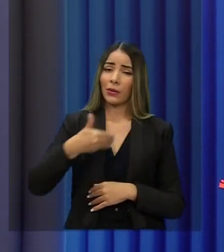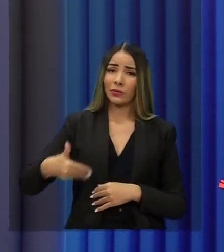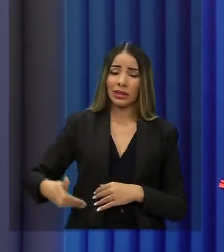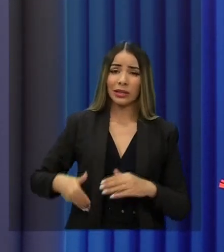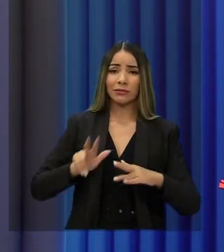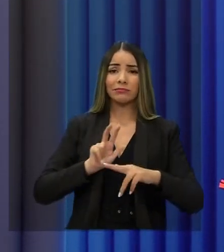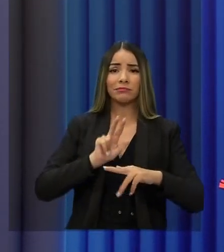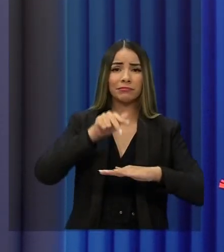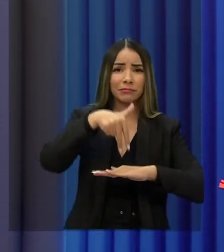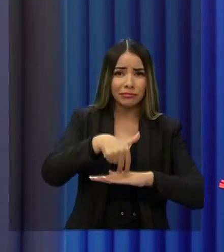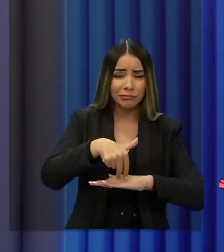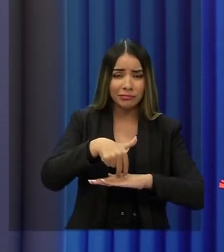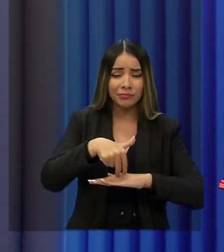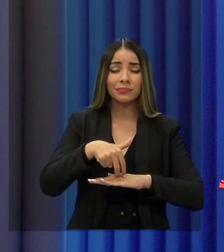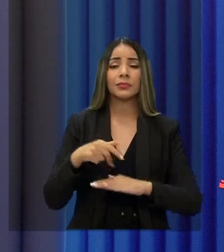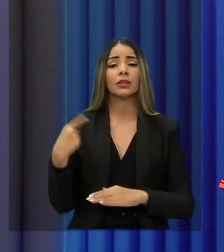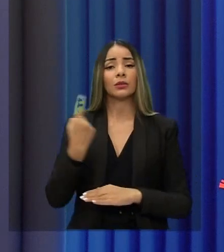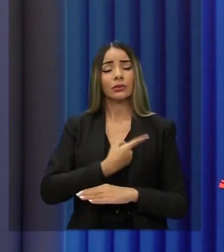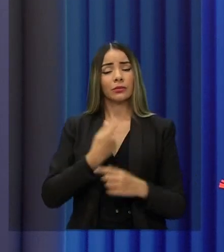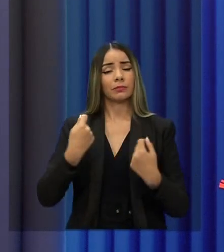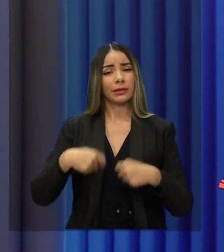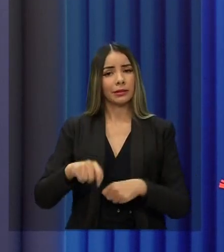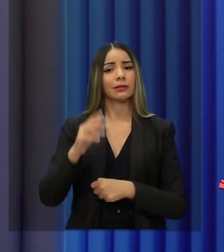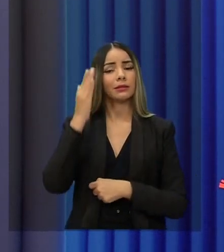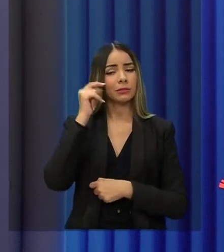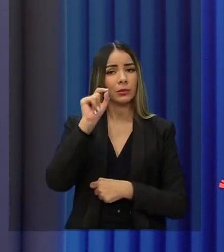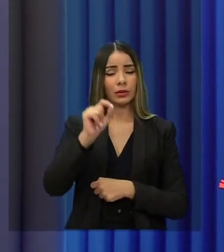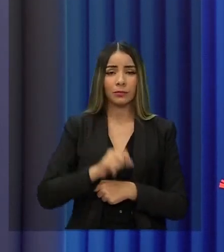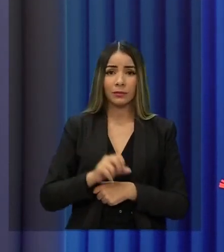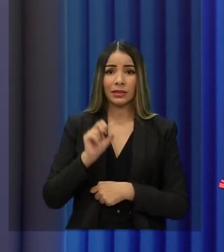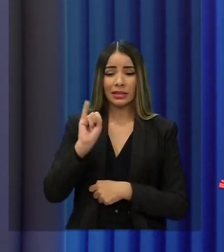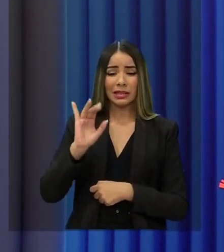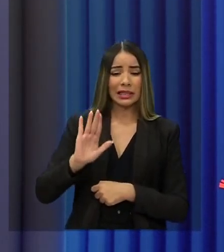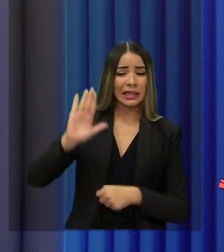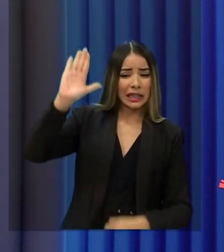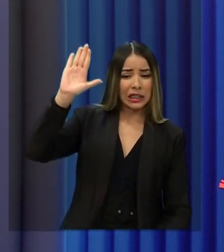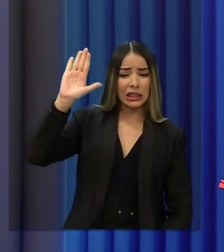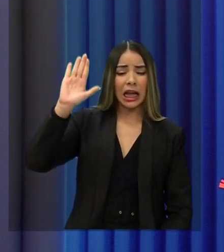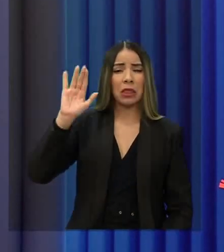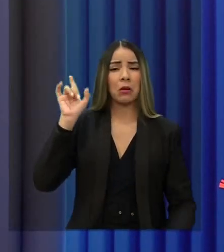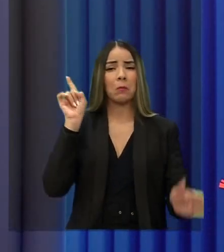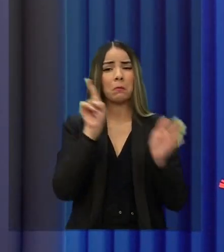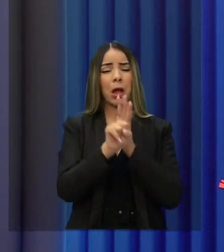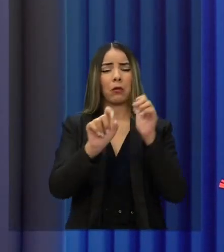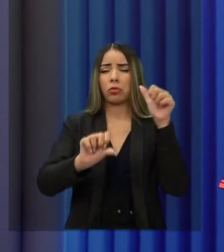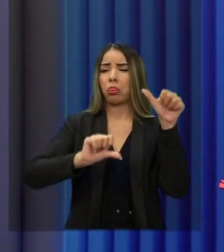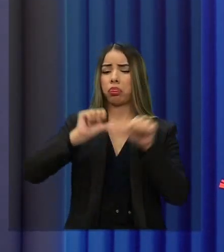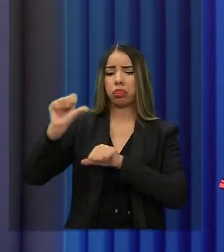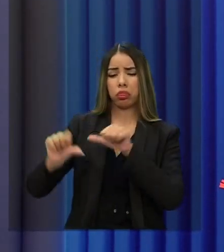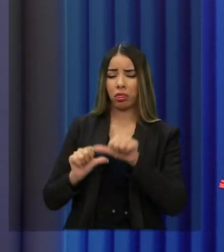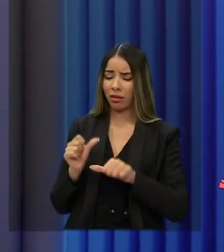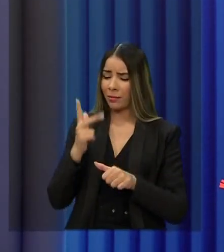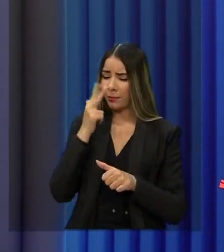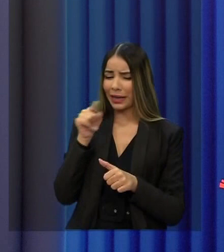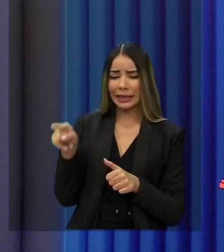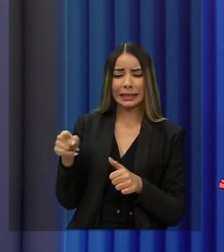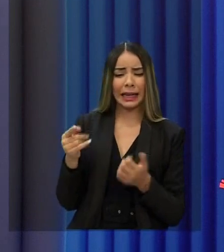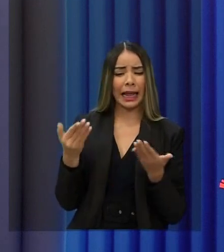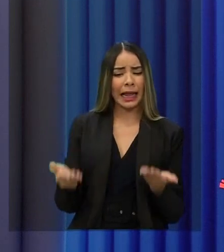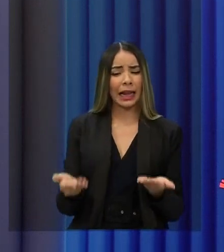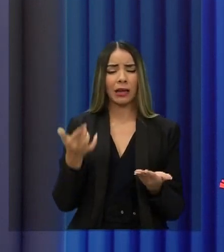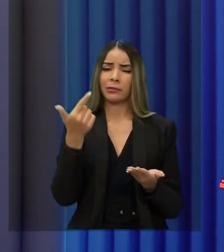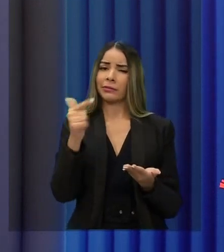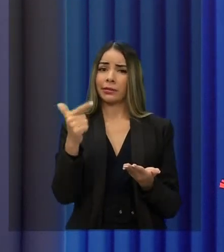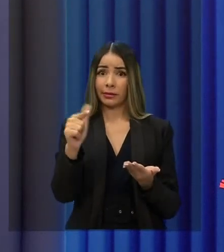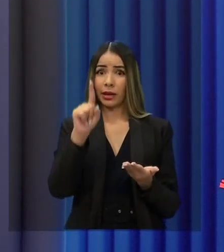ódio ou radicalismo. É importante frisar isso. Quando o candidato sai do eixo da pergunta que estava programada, parece que ele perde o equilíbrio. muito importante